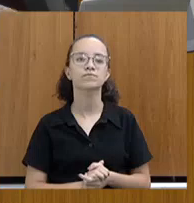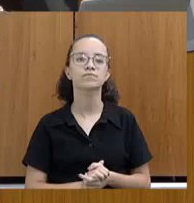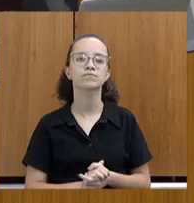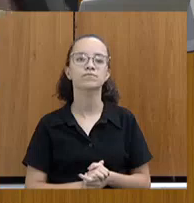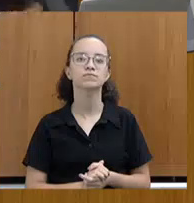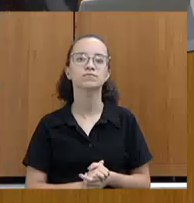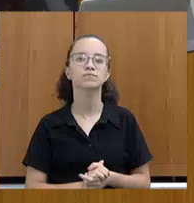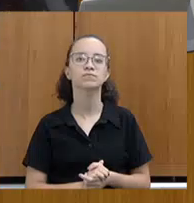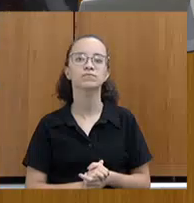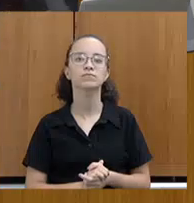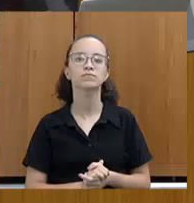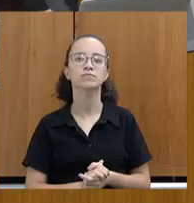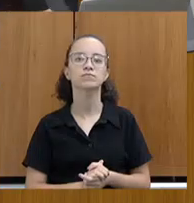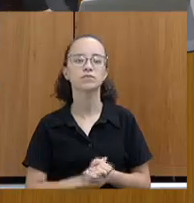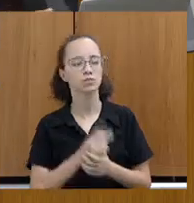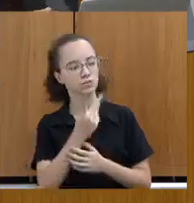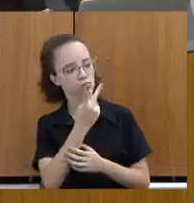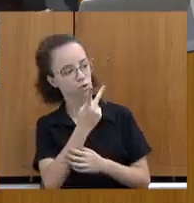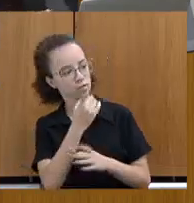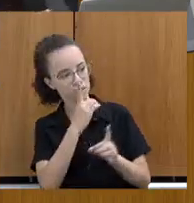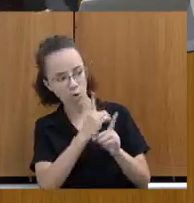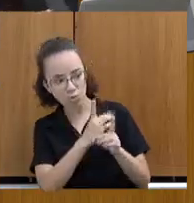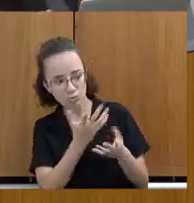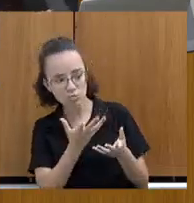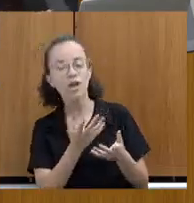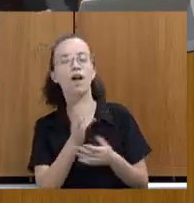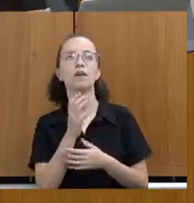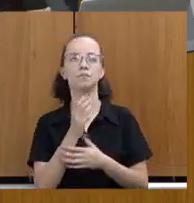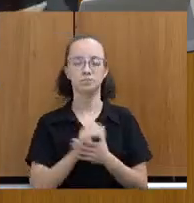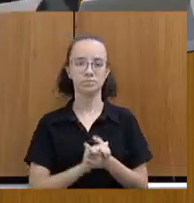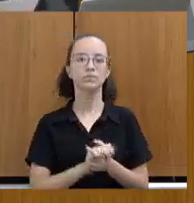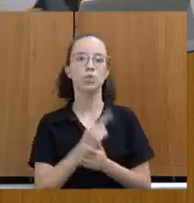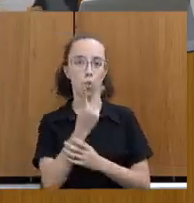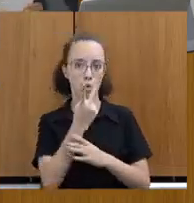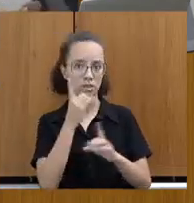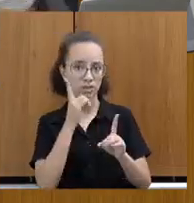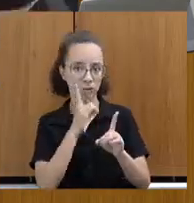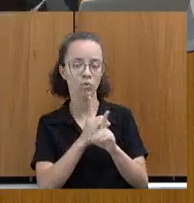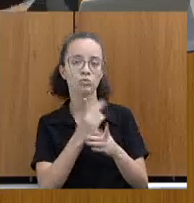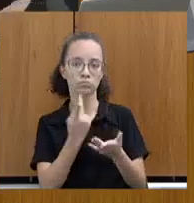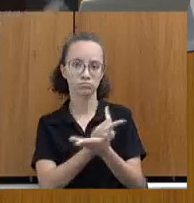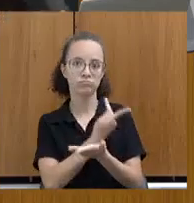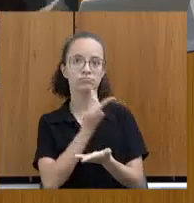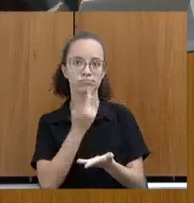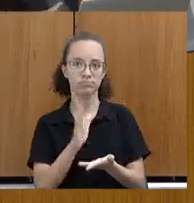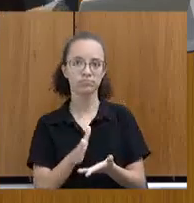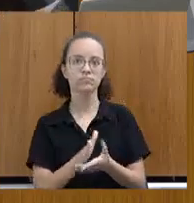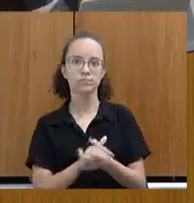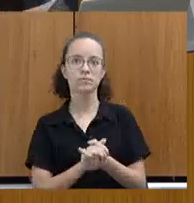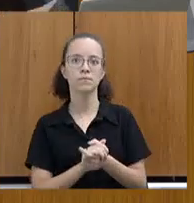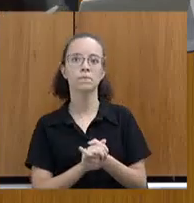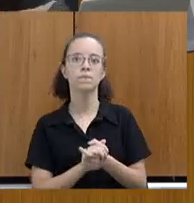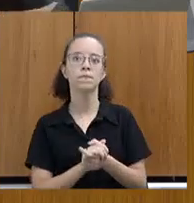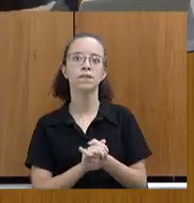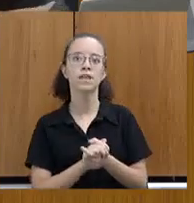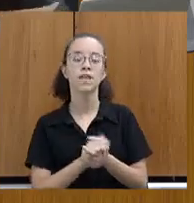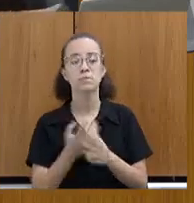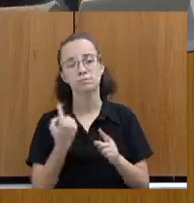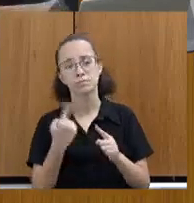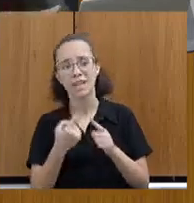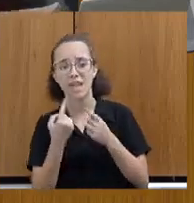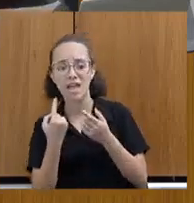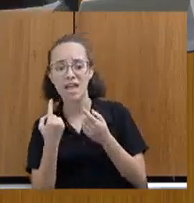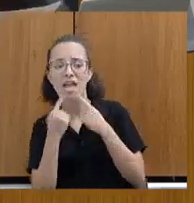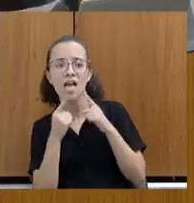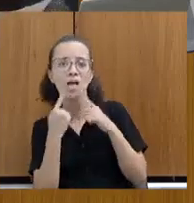Teve duas... Dois encontros. Dois encontros que chegaram reclamações da